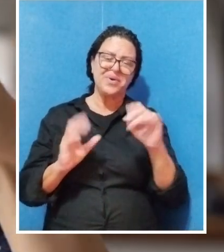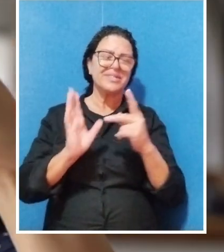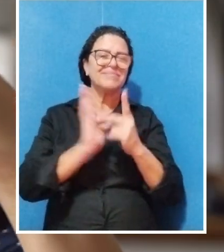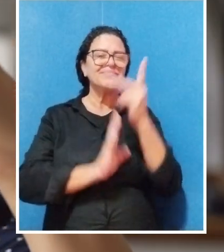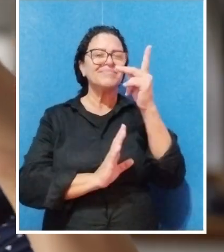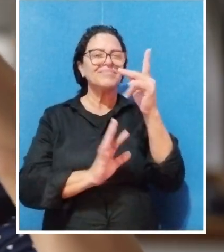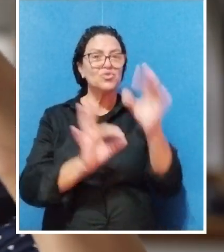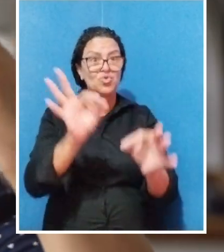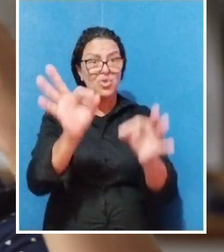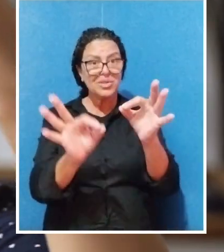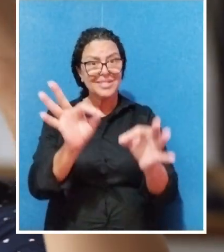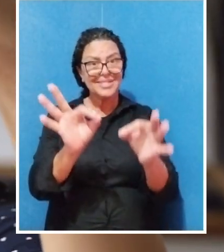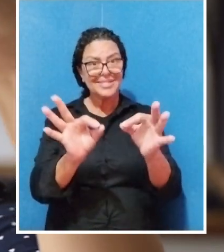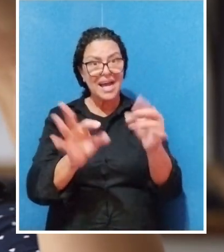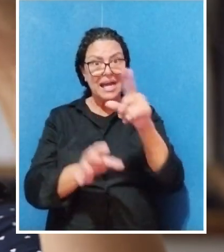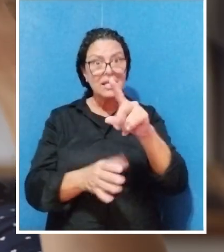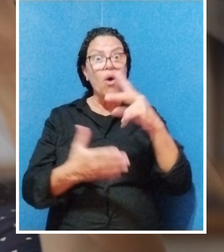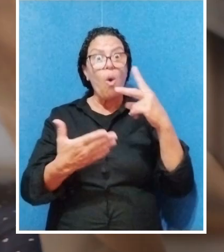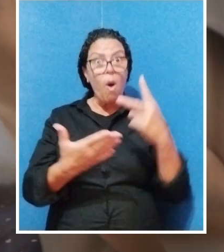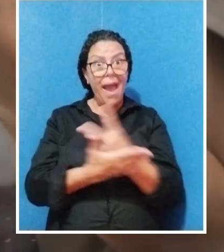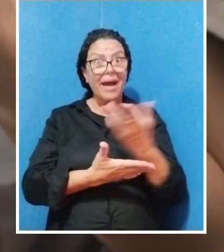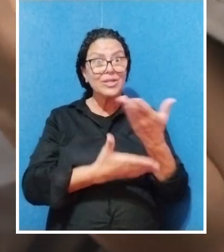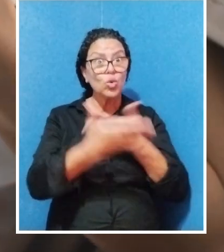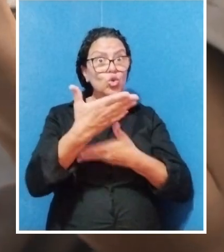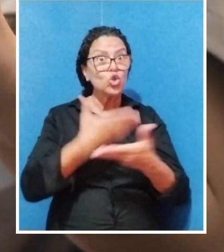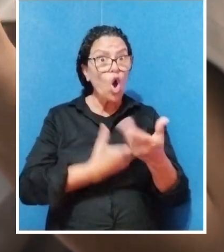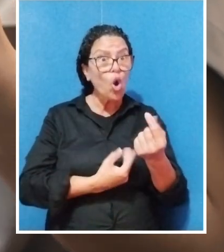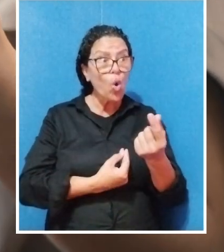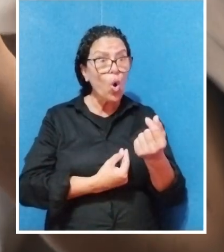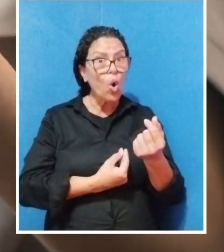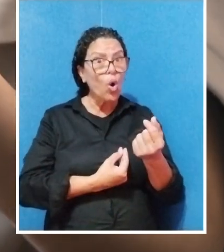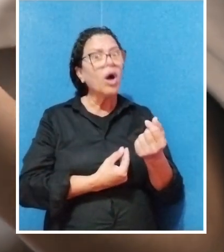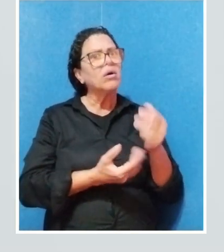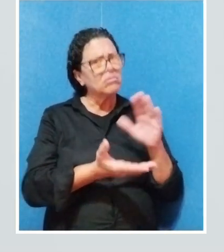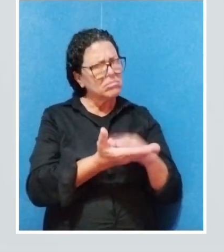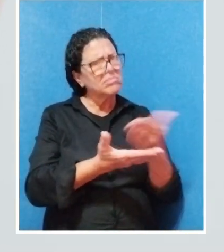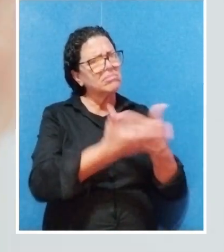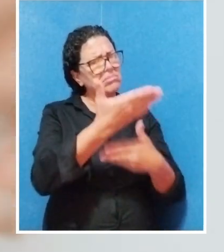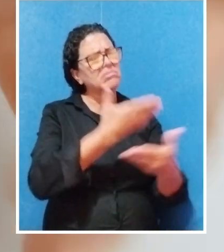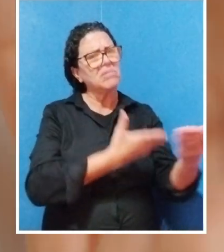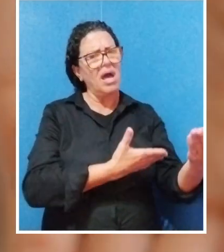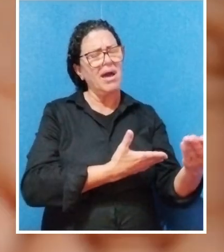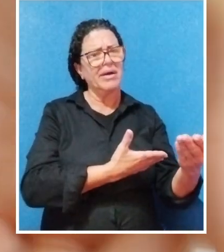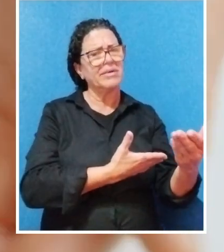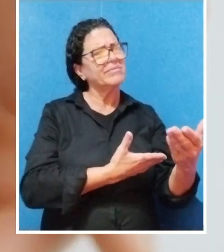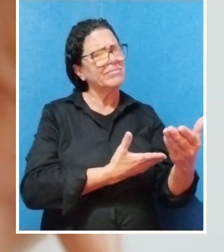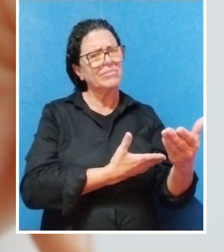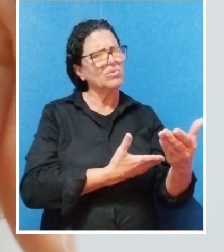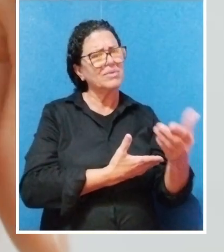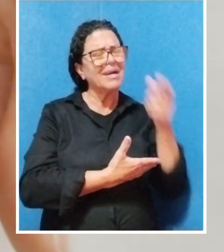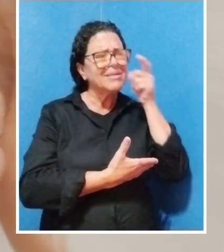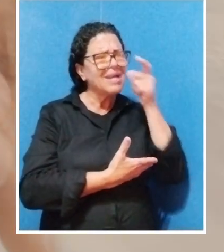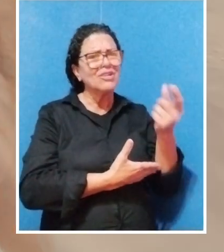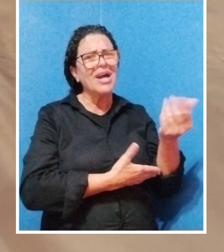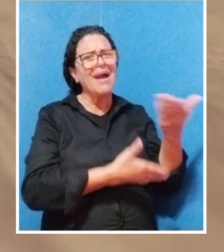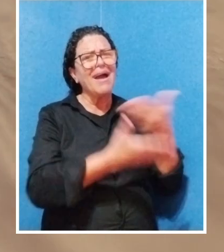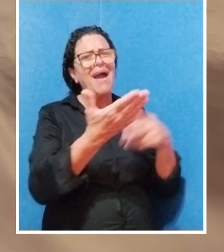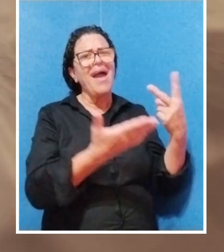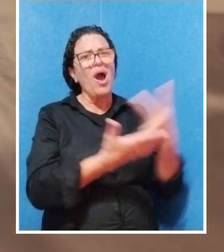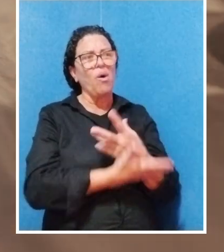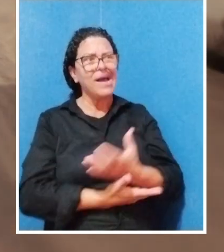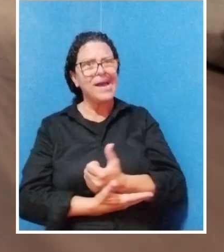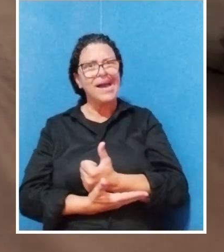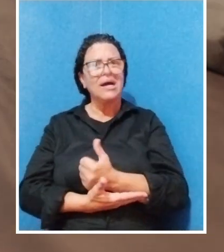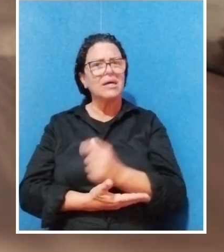puro. Você é justo. Se erram no troco, você devolve a diferença. Você não terá mau interesse